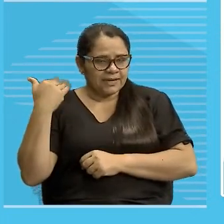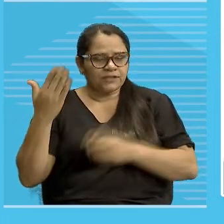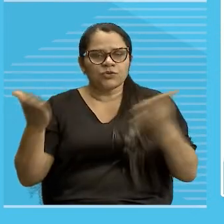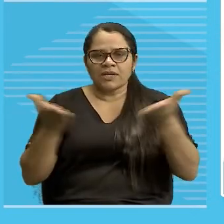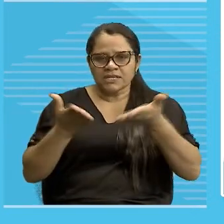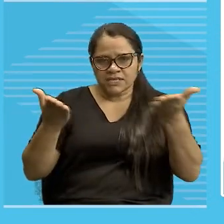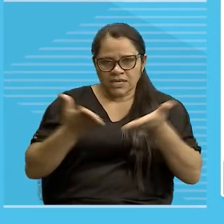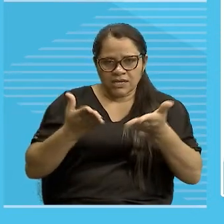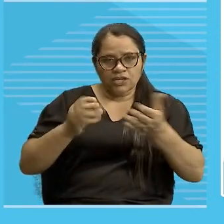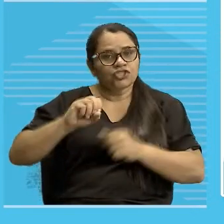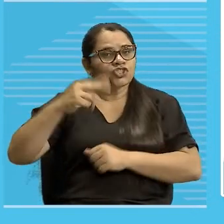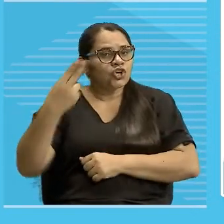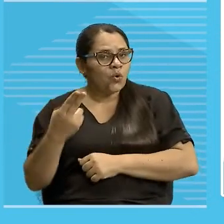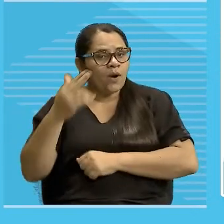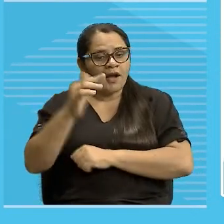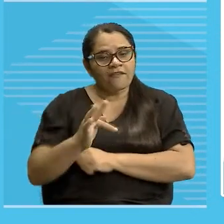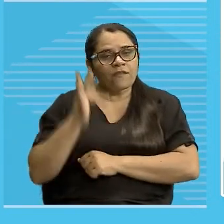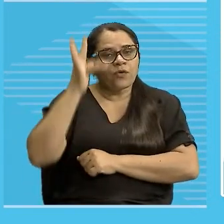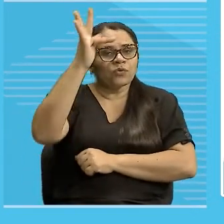ou a futuro.